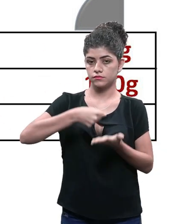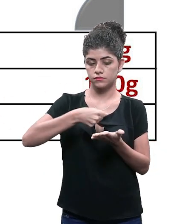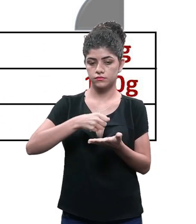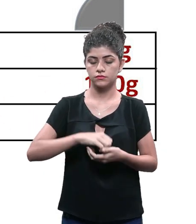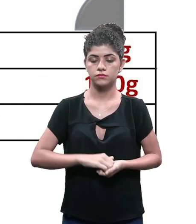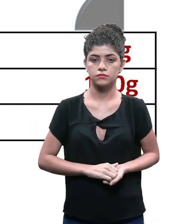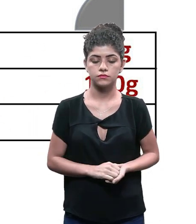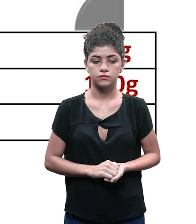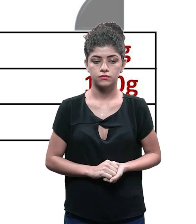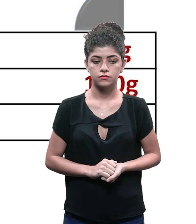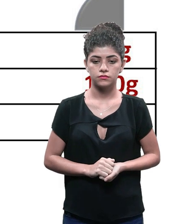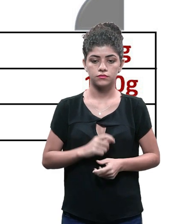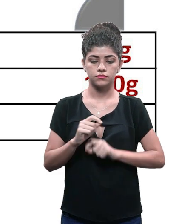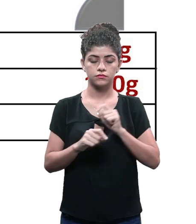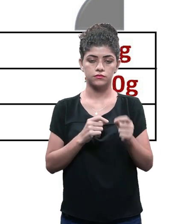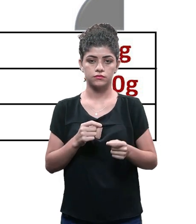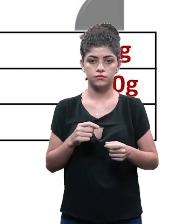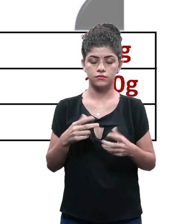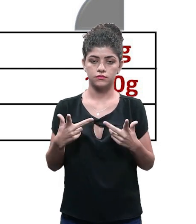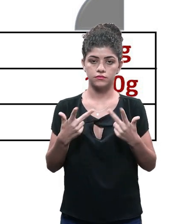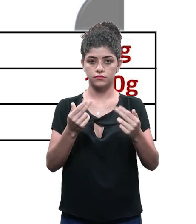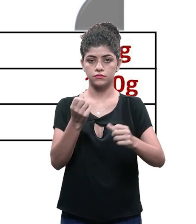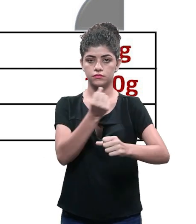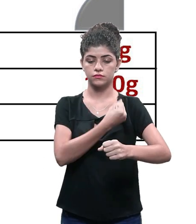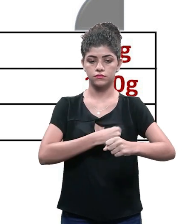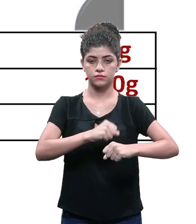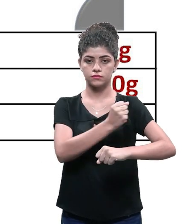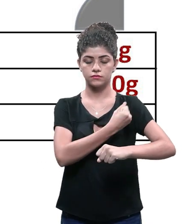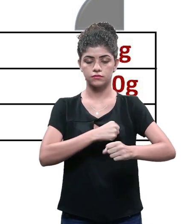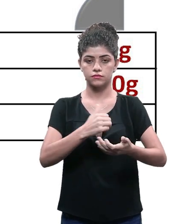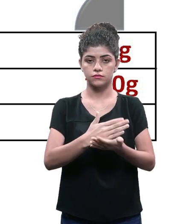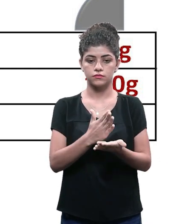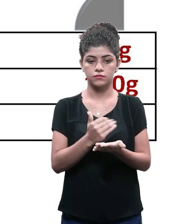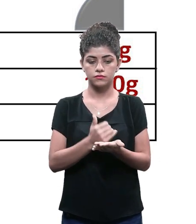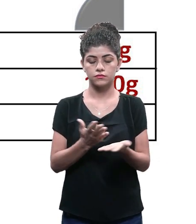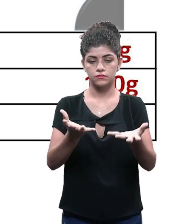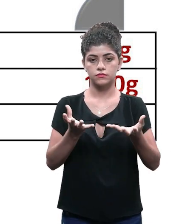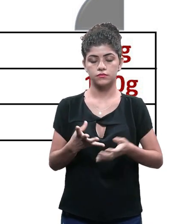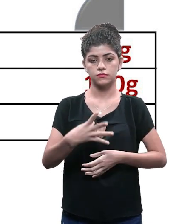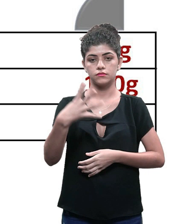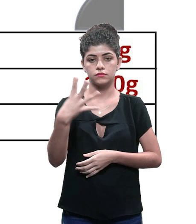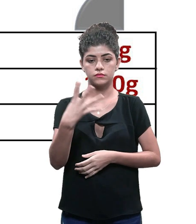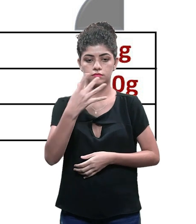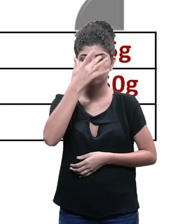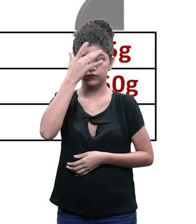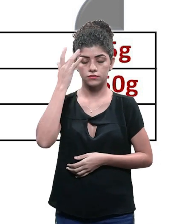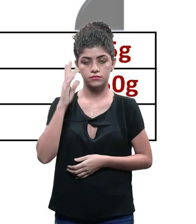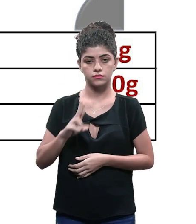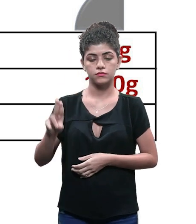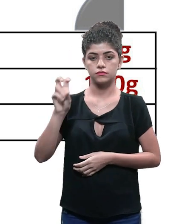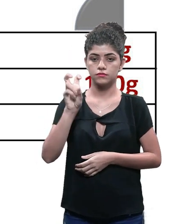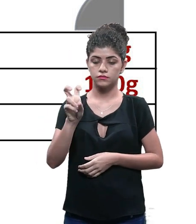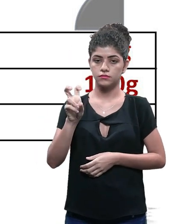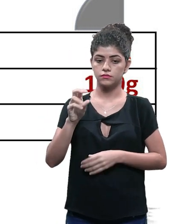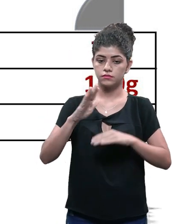1 peso de porta por medida Certo? Isso aqui é como se fosse uma receita de bolo Se tu quer um bolo pra servir 4 pessoas você vai